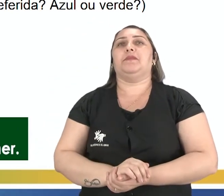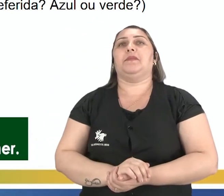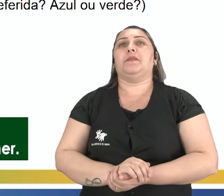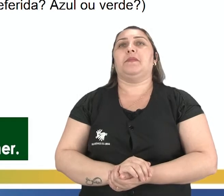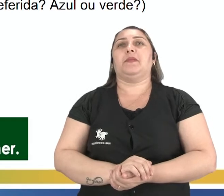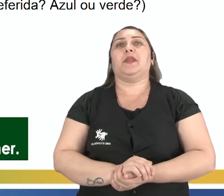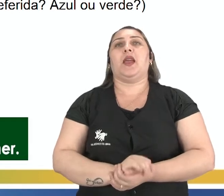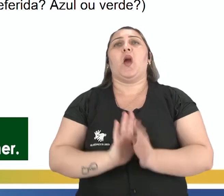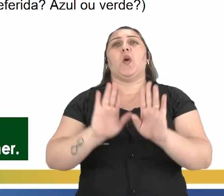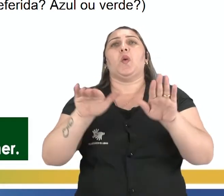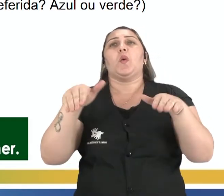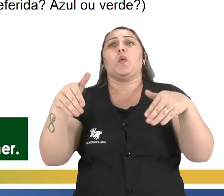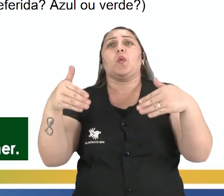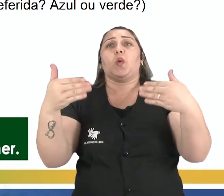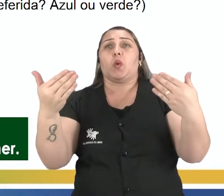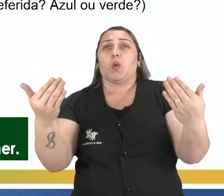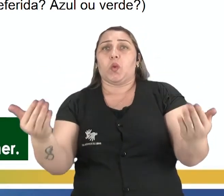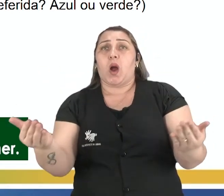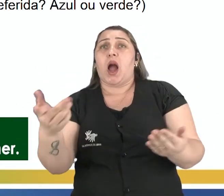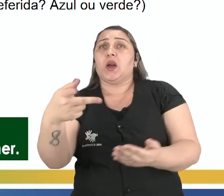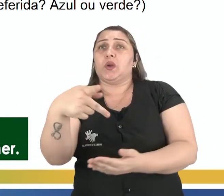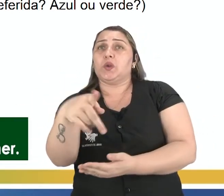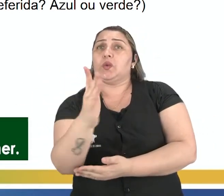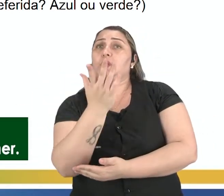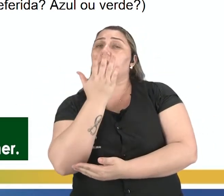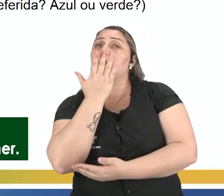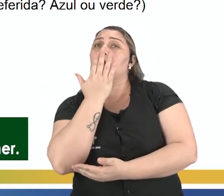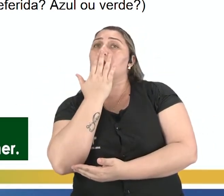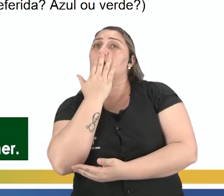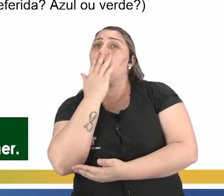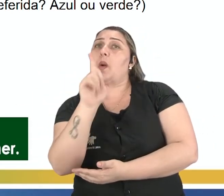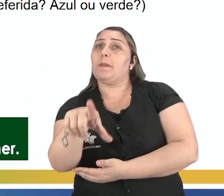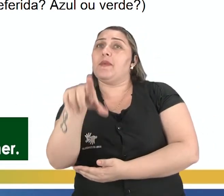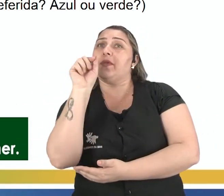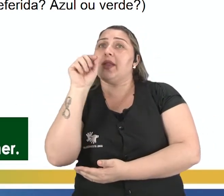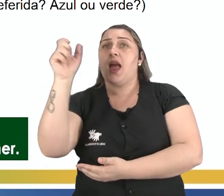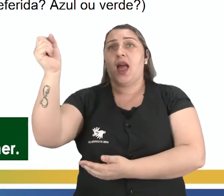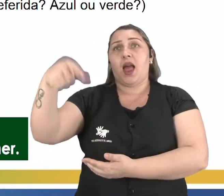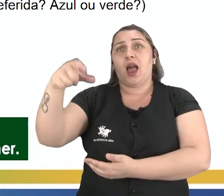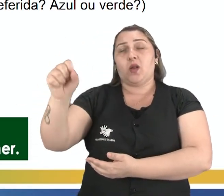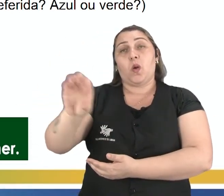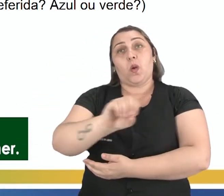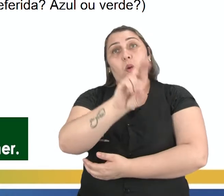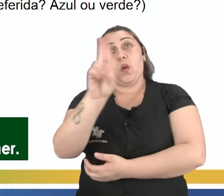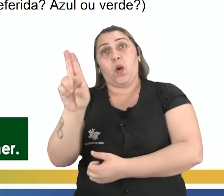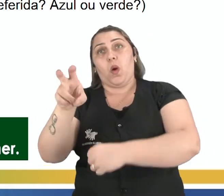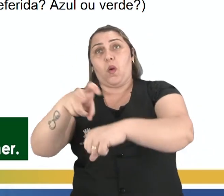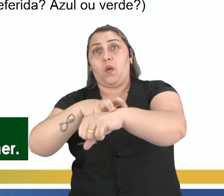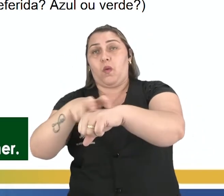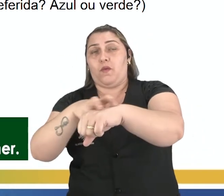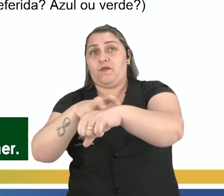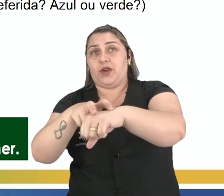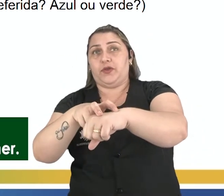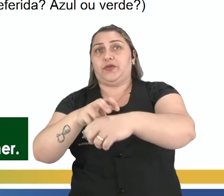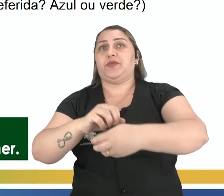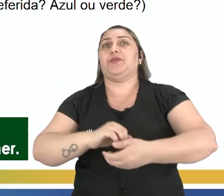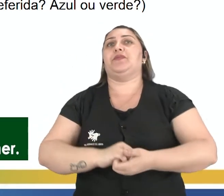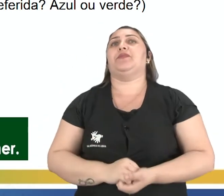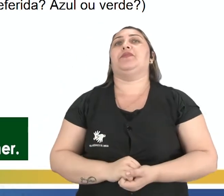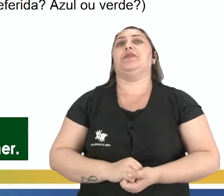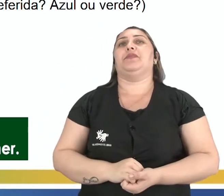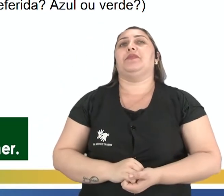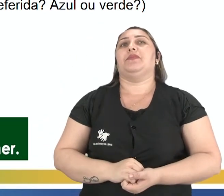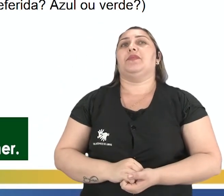your favorite color? Blue or green? Qual é a sua cor favorita? Azul ou verde?